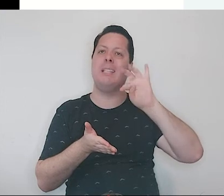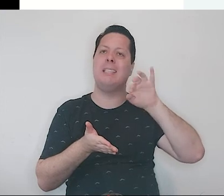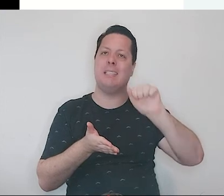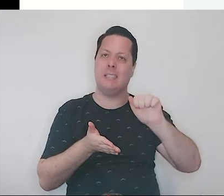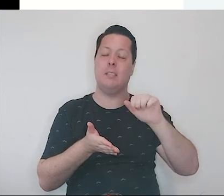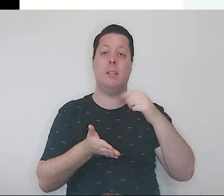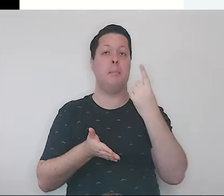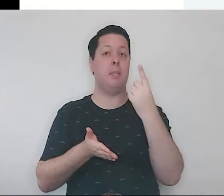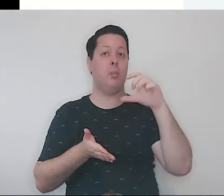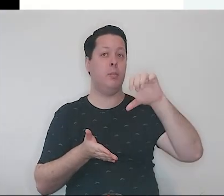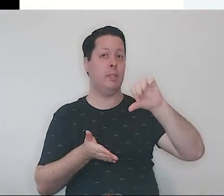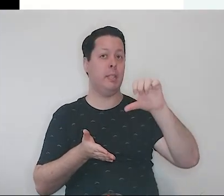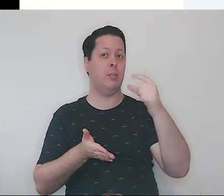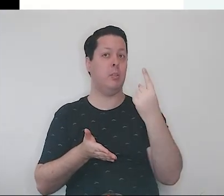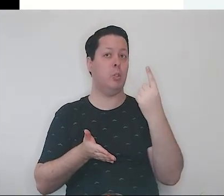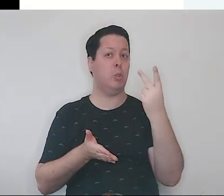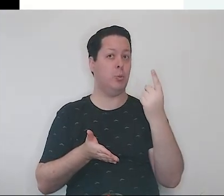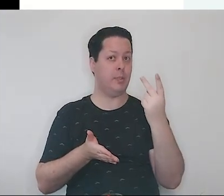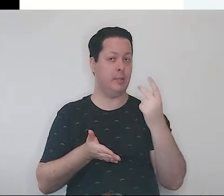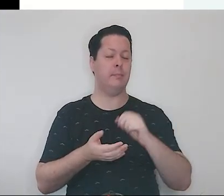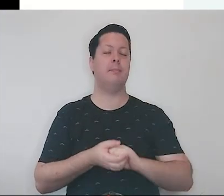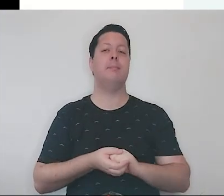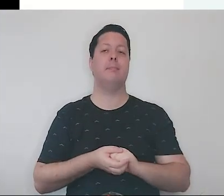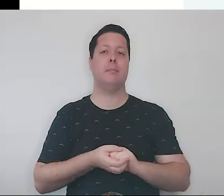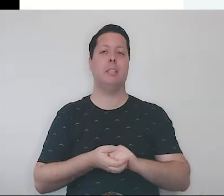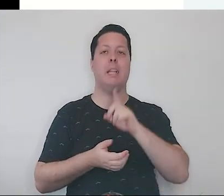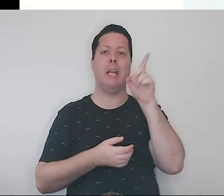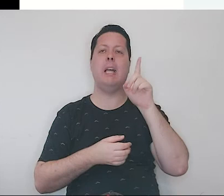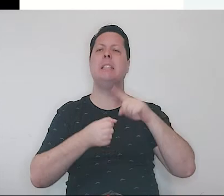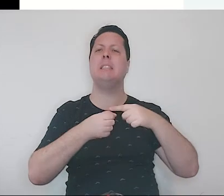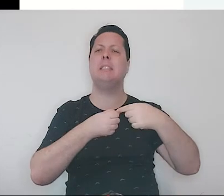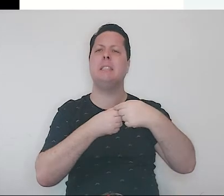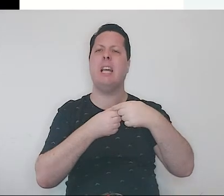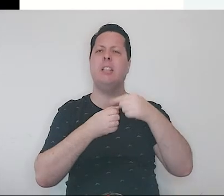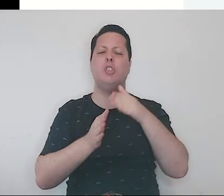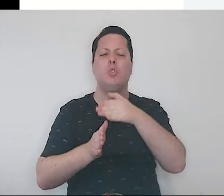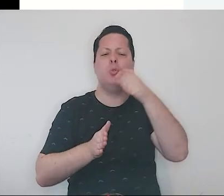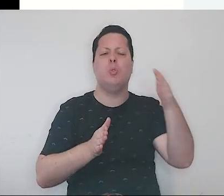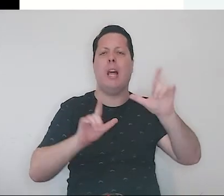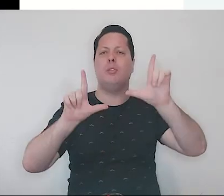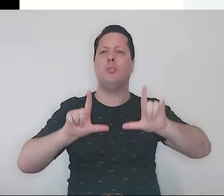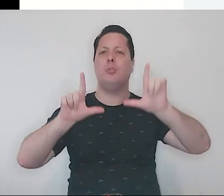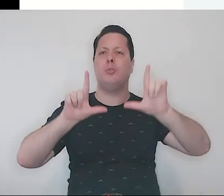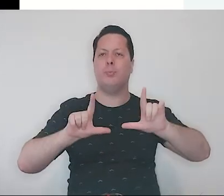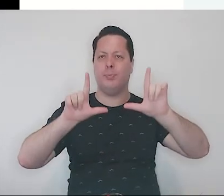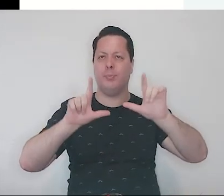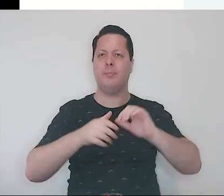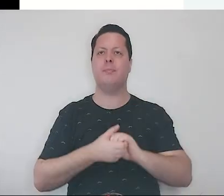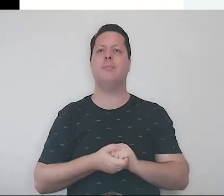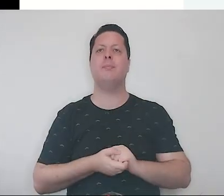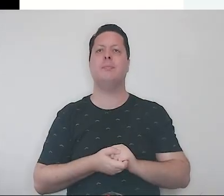1912, na cidade de Yokohama, cidade ao lado de Tóquio, e, em